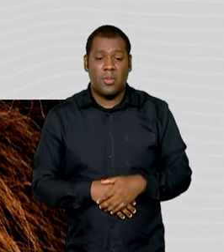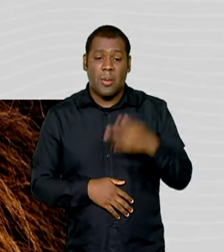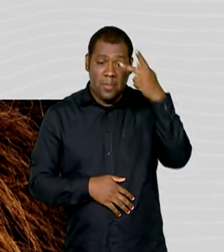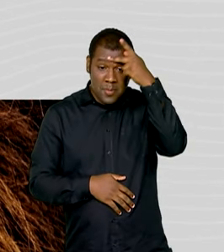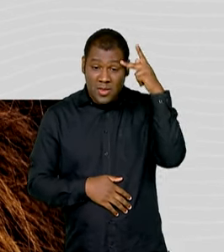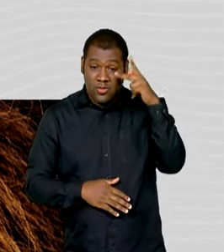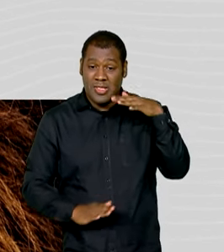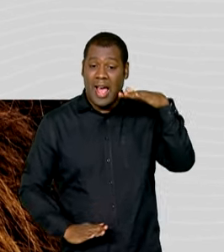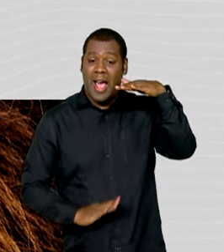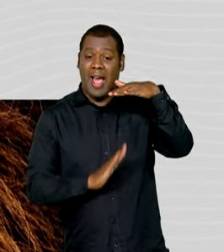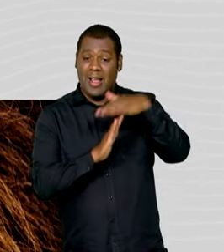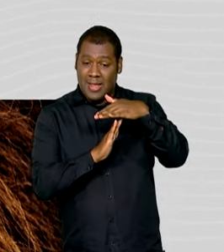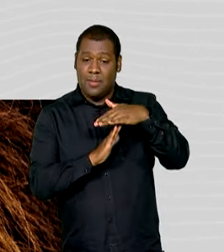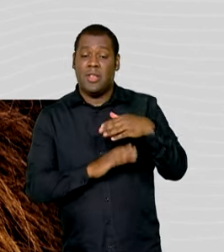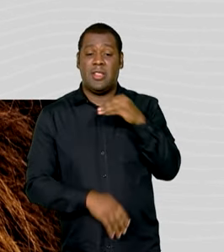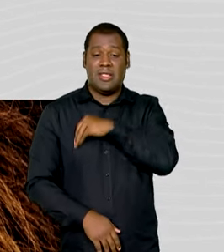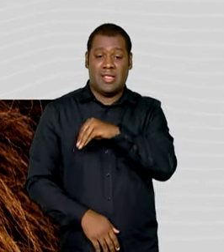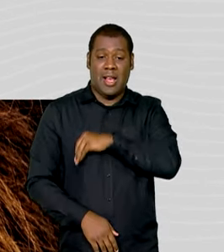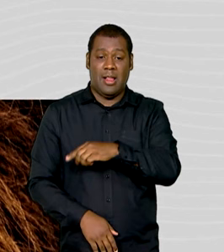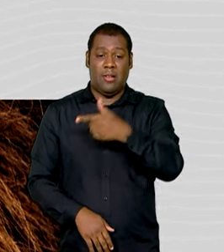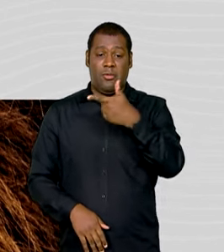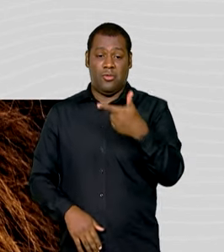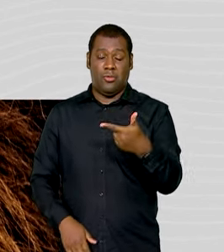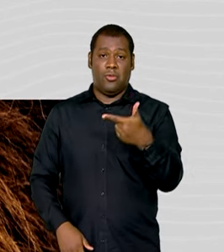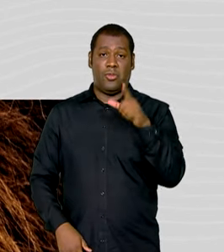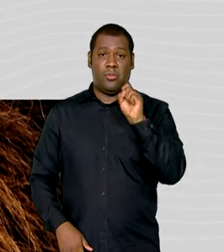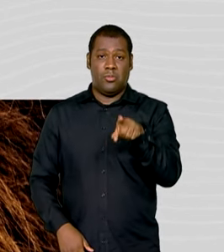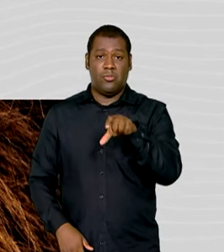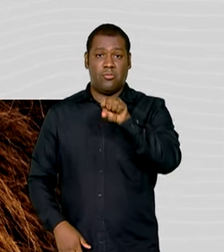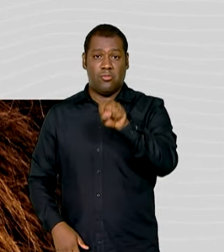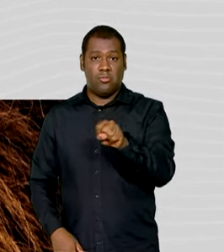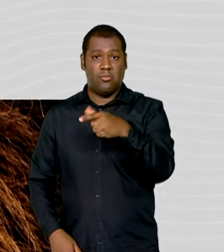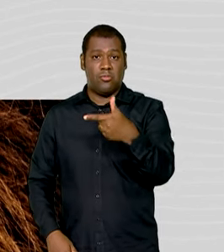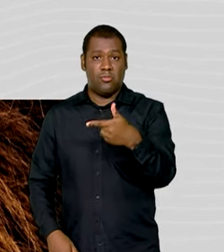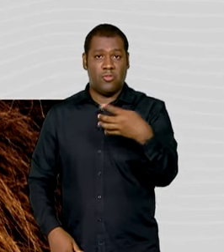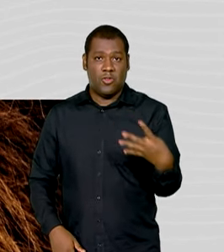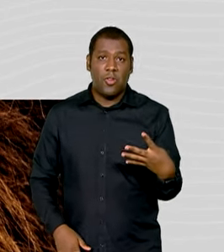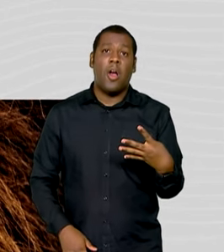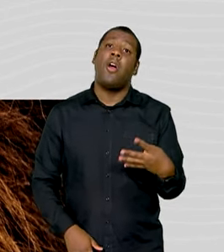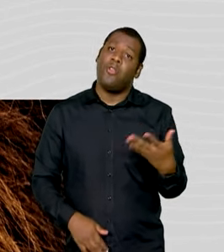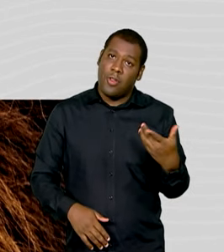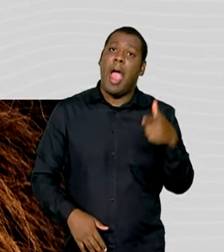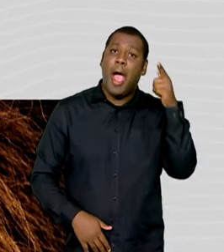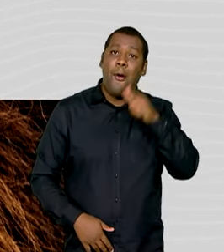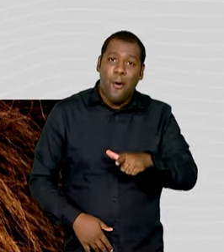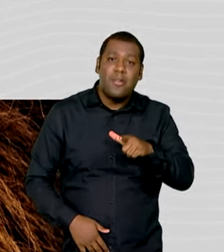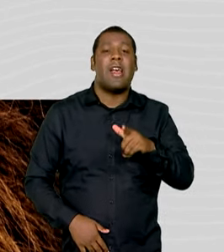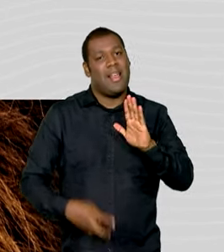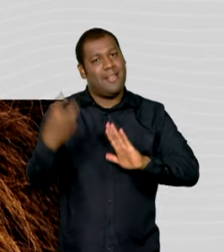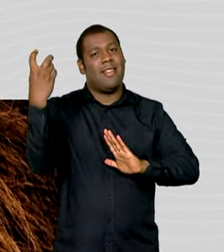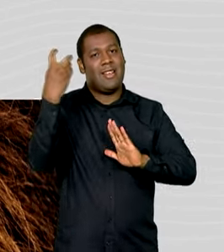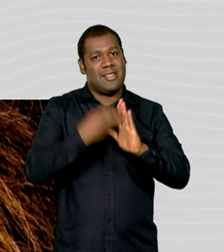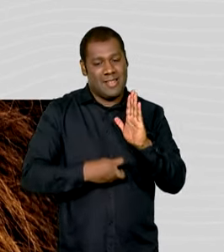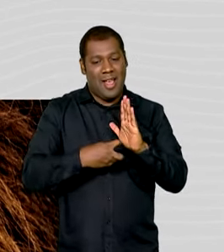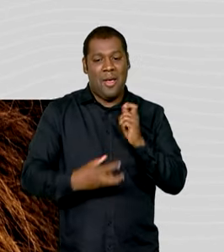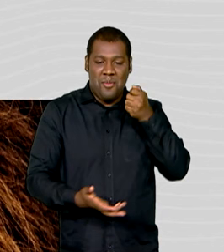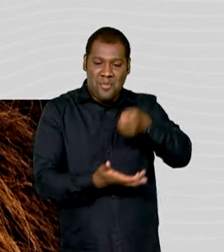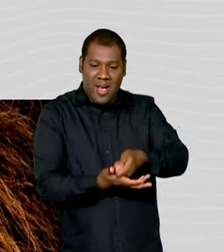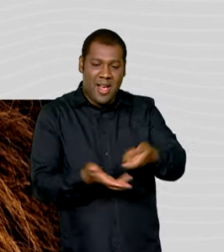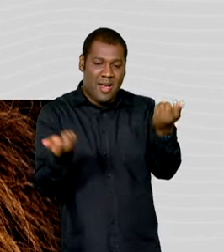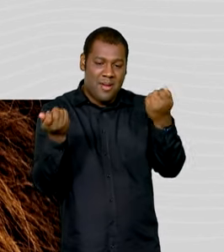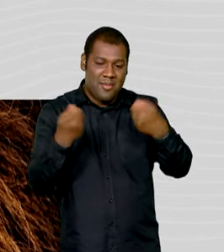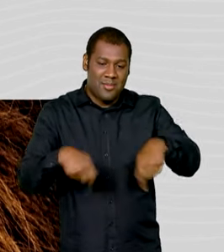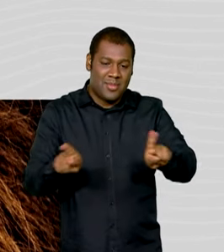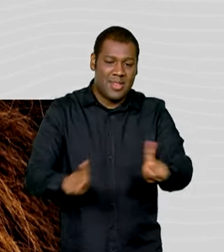.824,00 mensais será beneficiado com a isenção, já que desta renda se tira o desconto